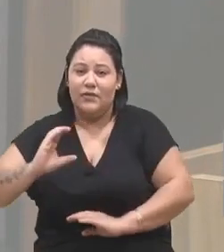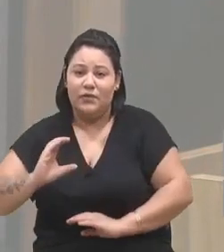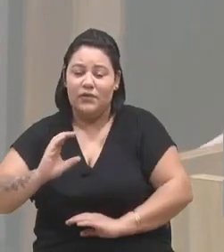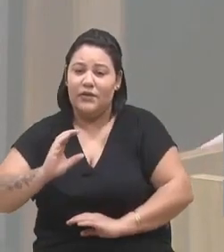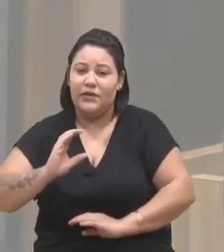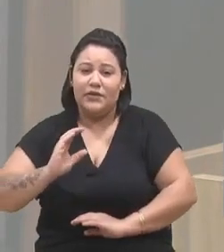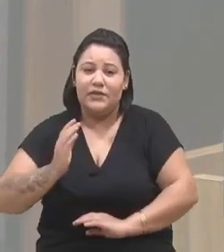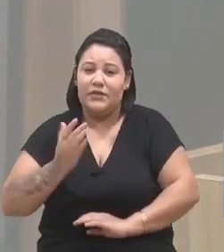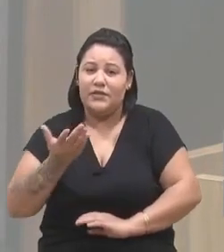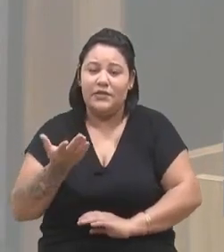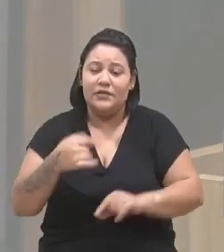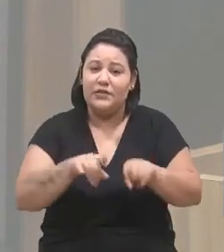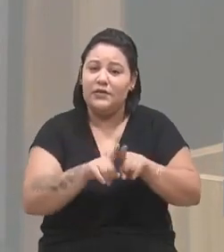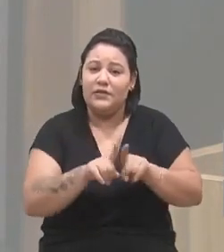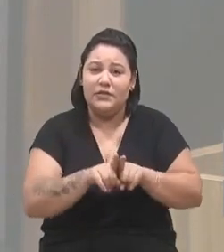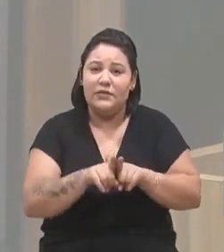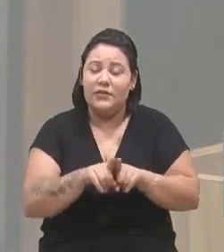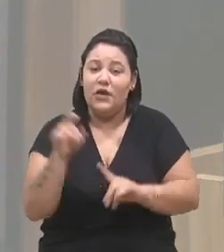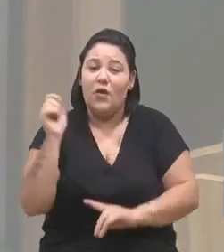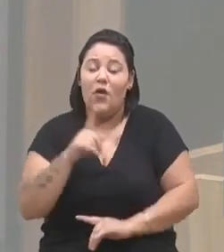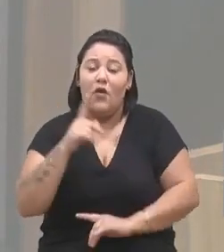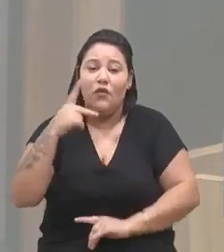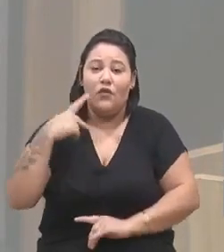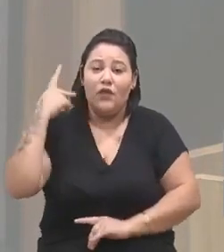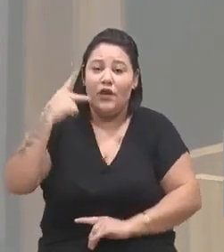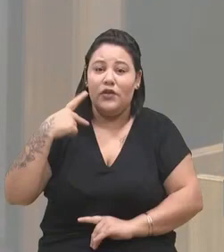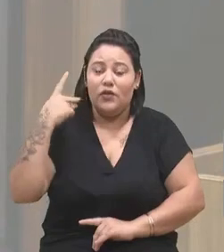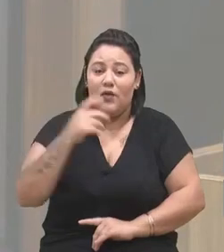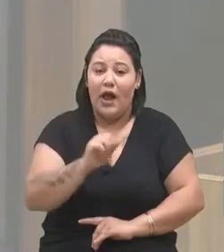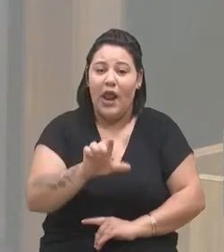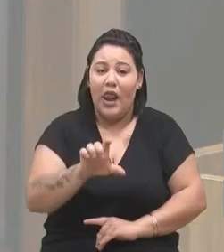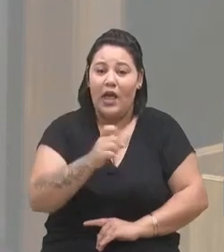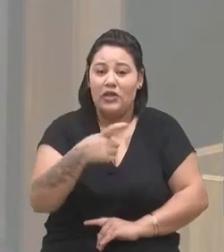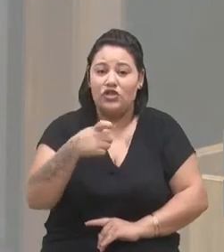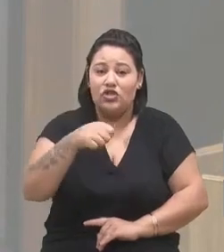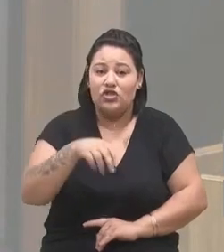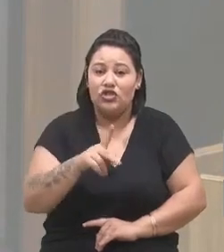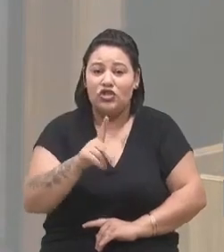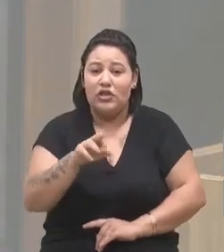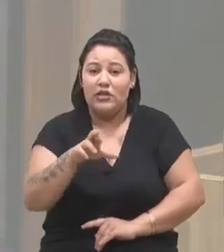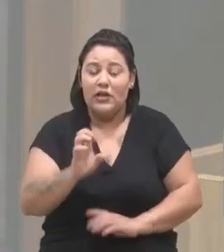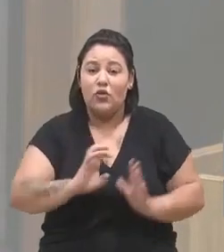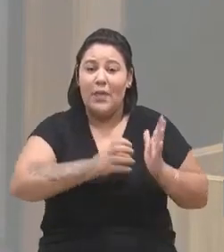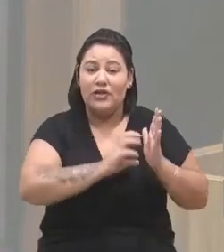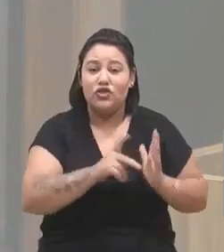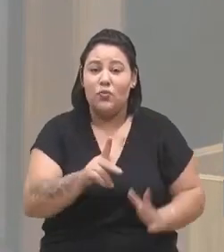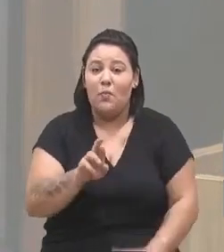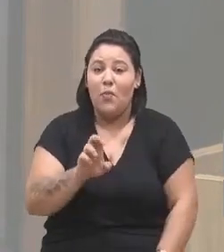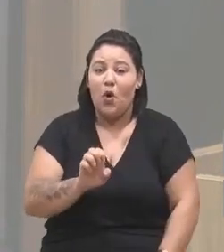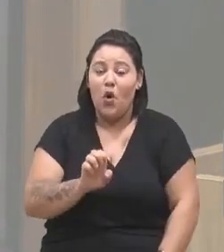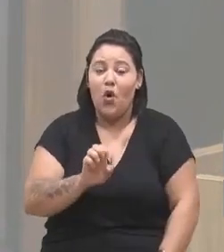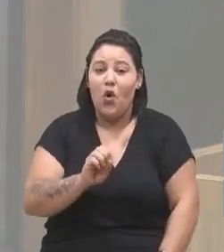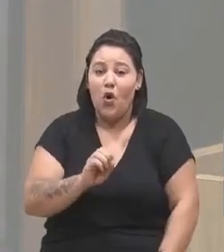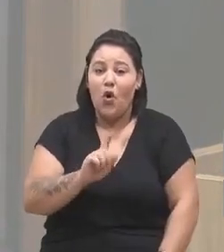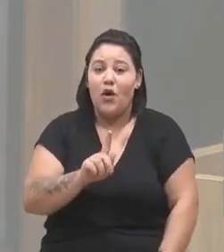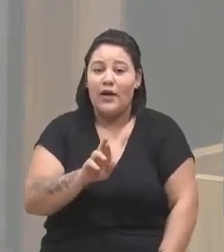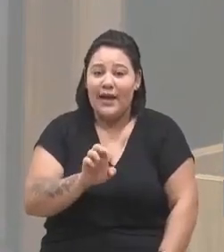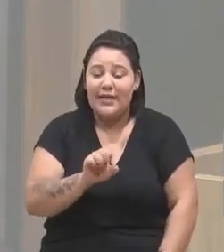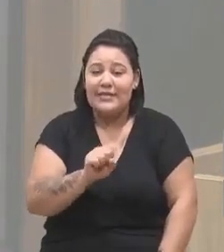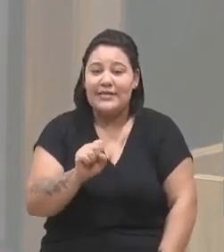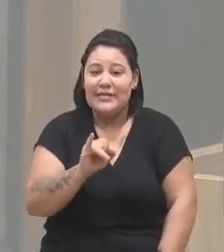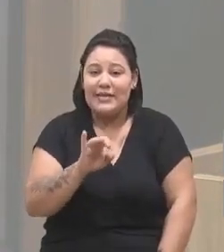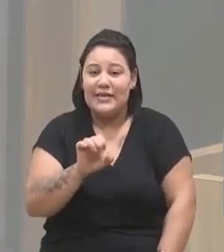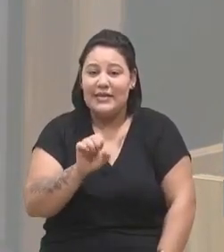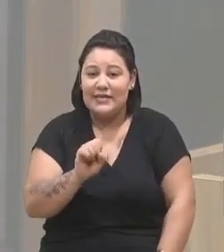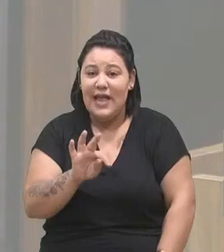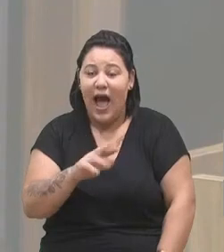feito em Porto Belo e Itapema, na qual o vereador Alexandre Chepa, do Progressistas, também teve essa iniciativa. A